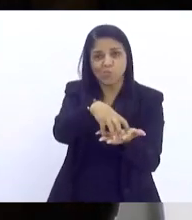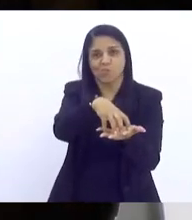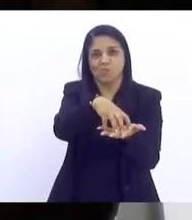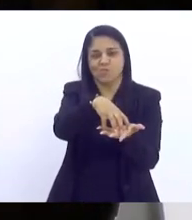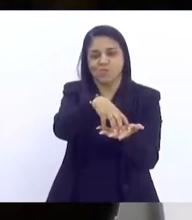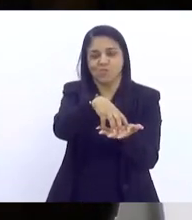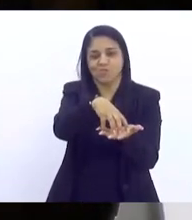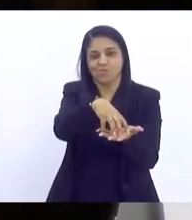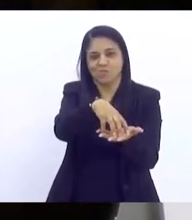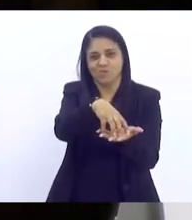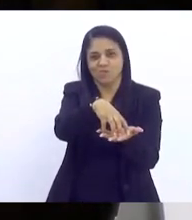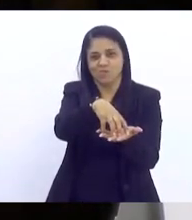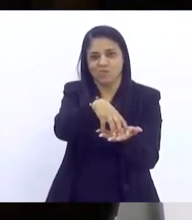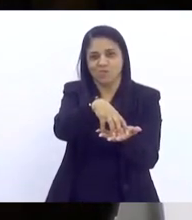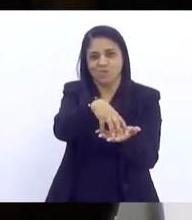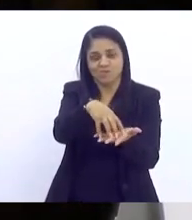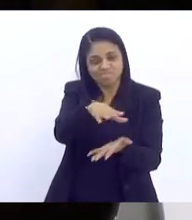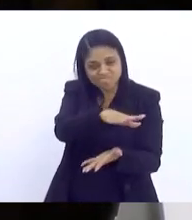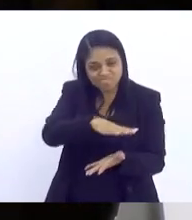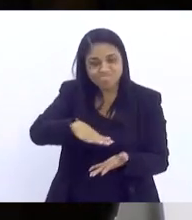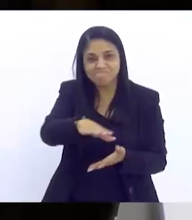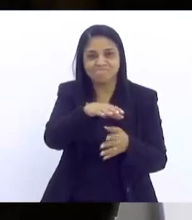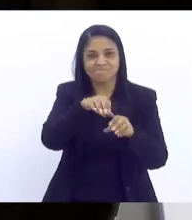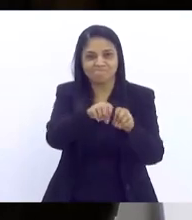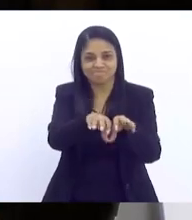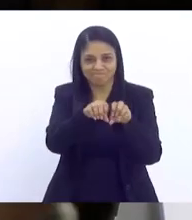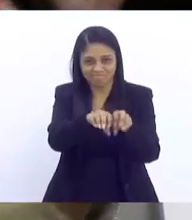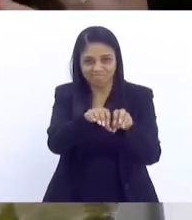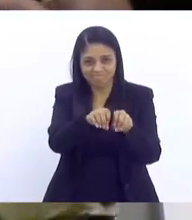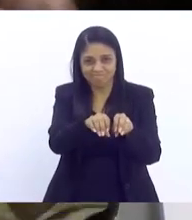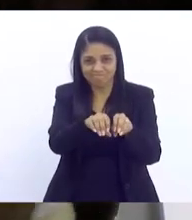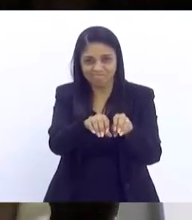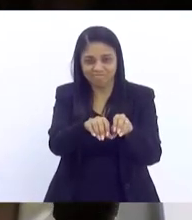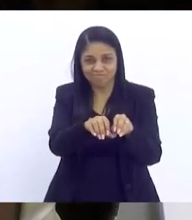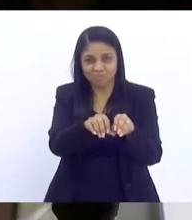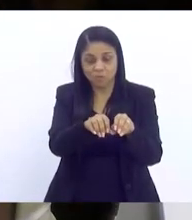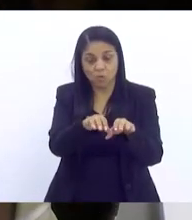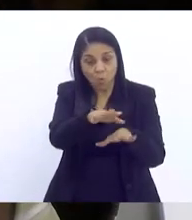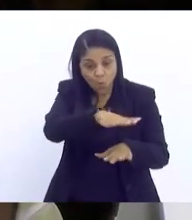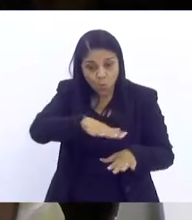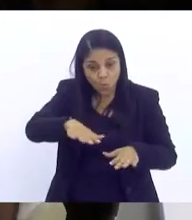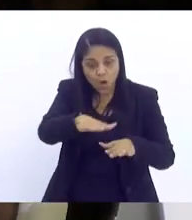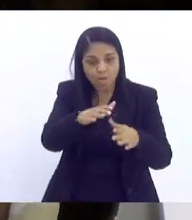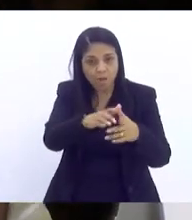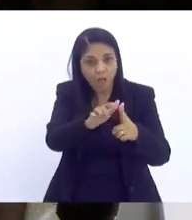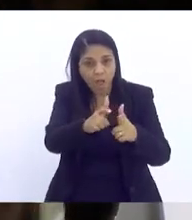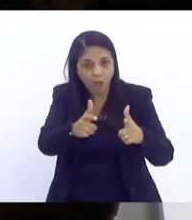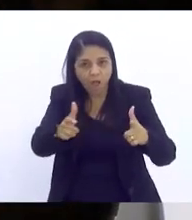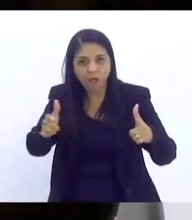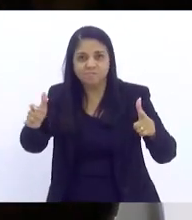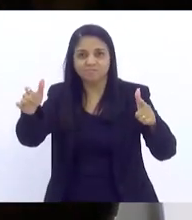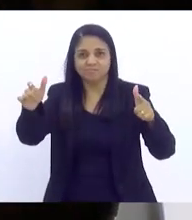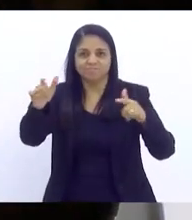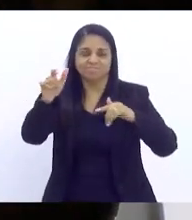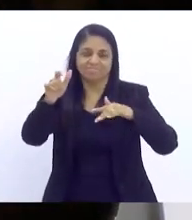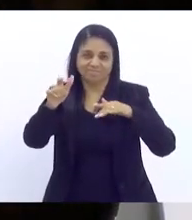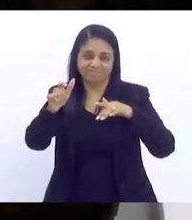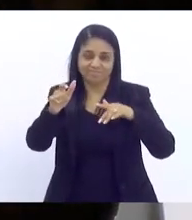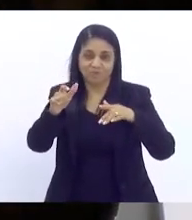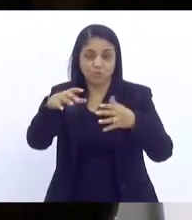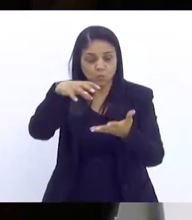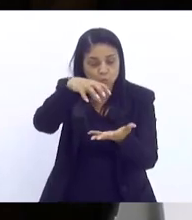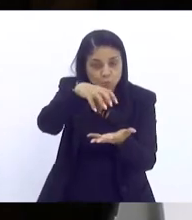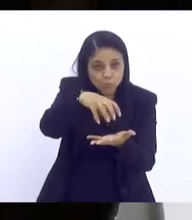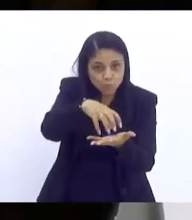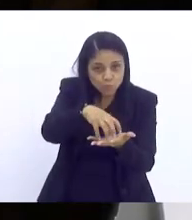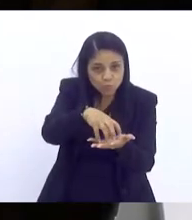profissional no campo da educação. O campo é algo mais amplo. O núcleo são